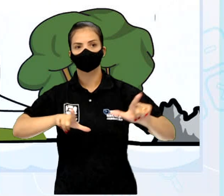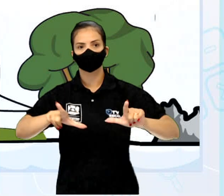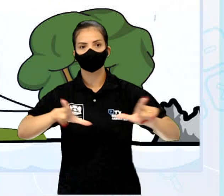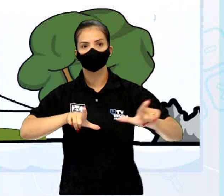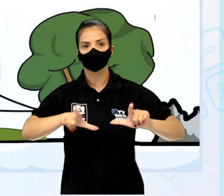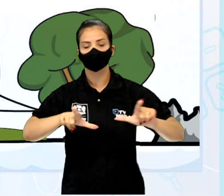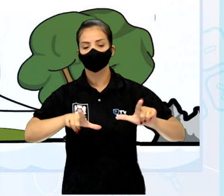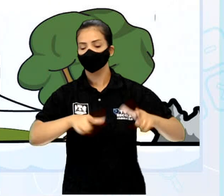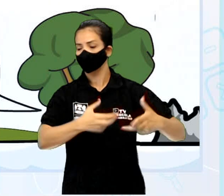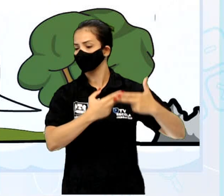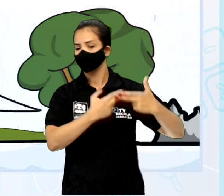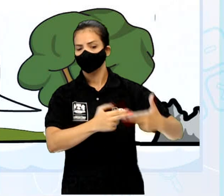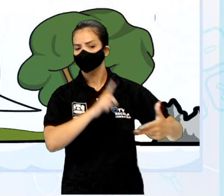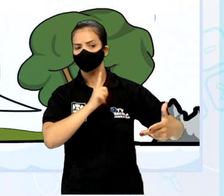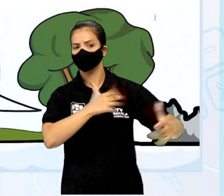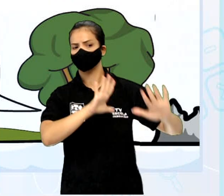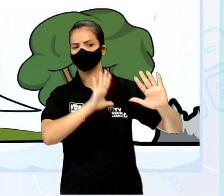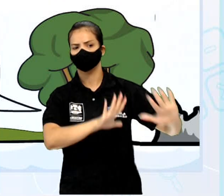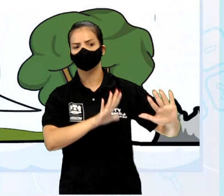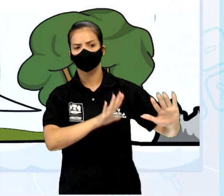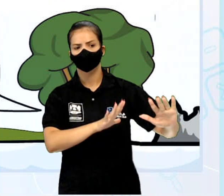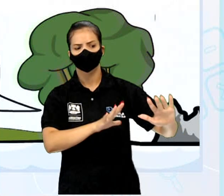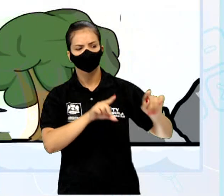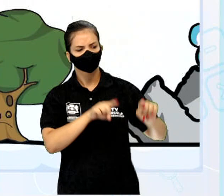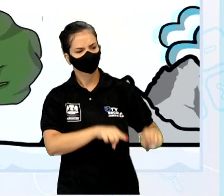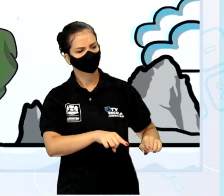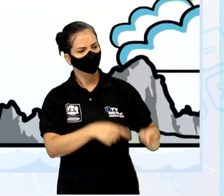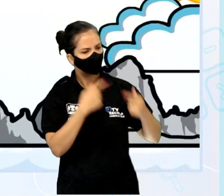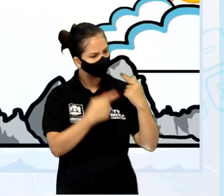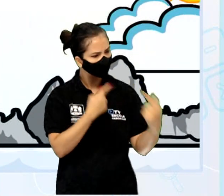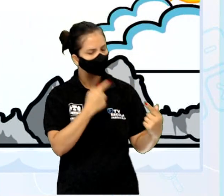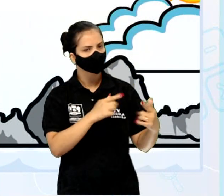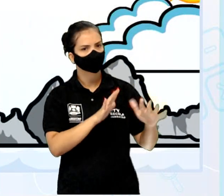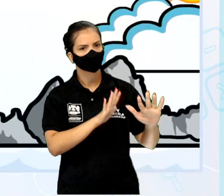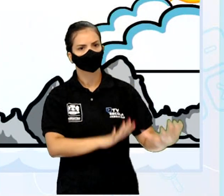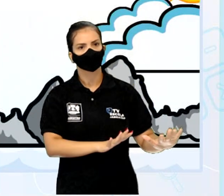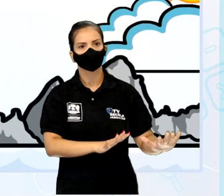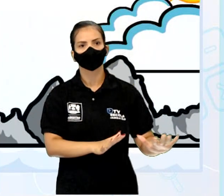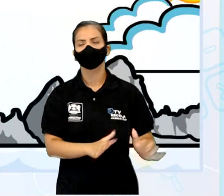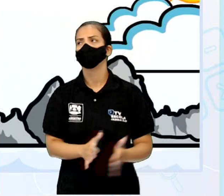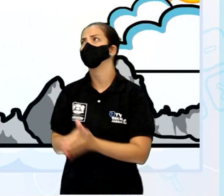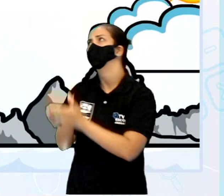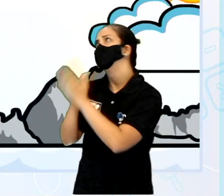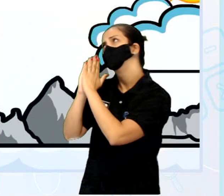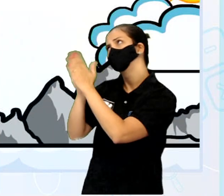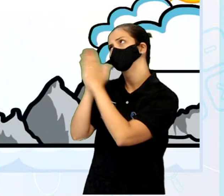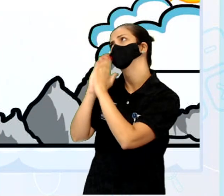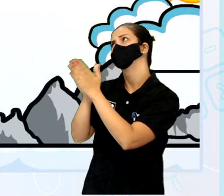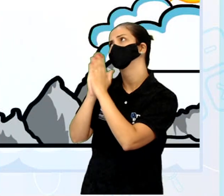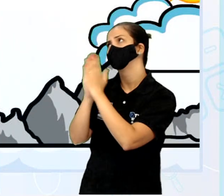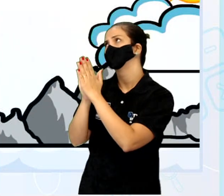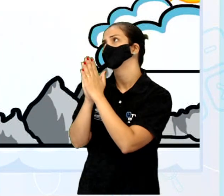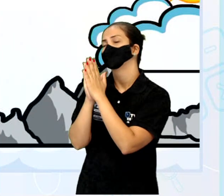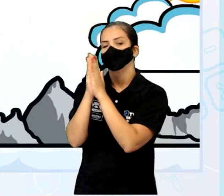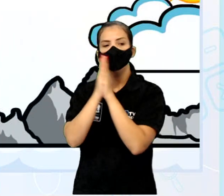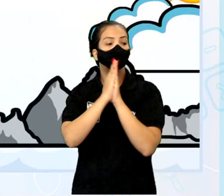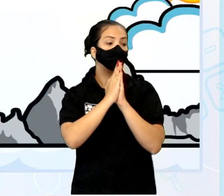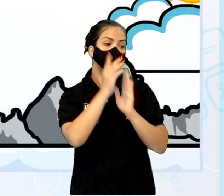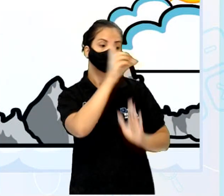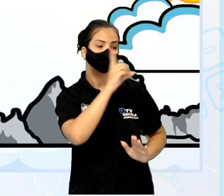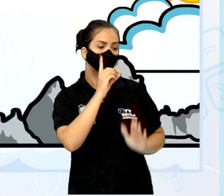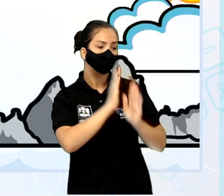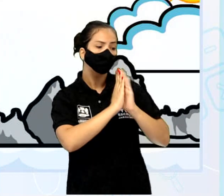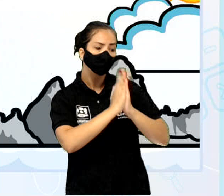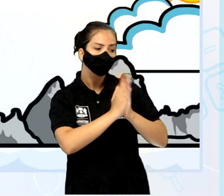perdendo a paciência com a reclamona árvore. Por favor, precisamos de paz para criar o